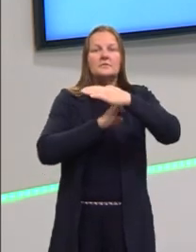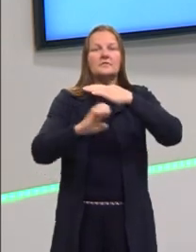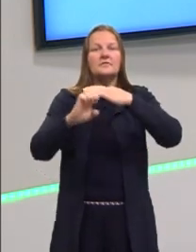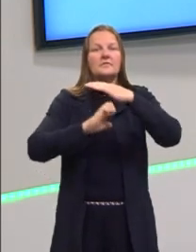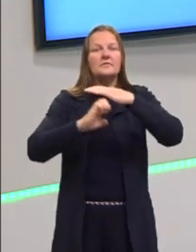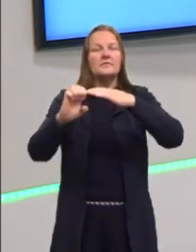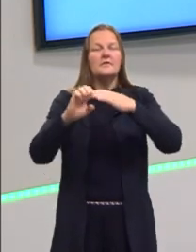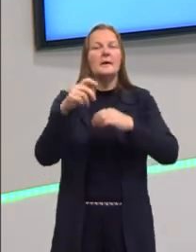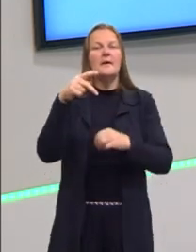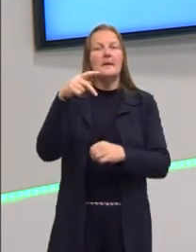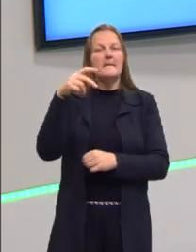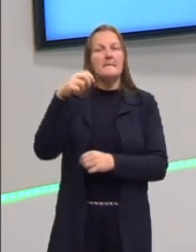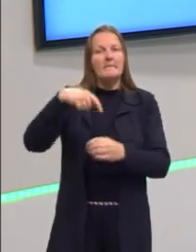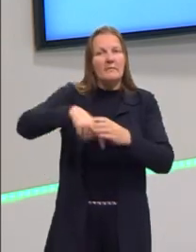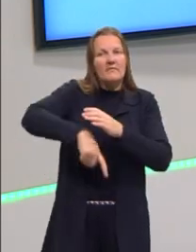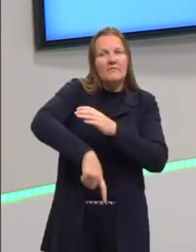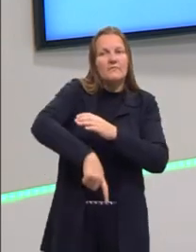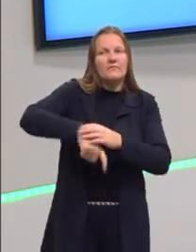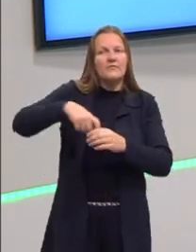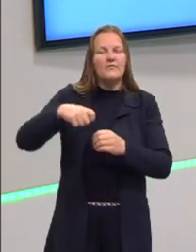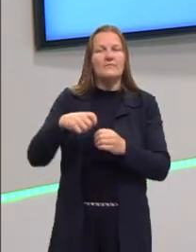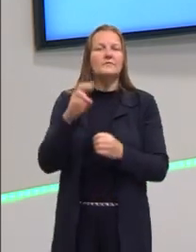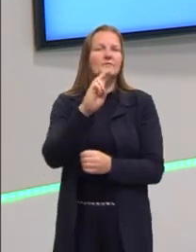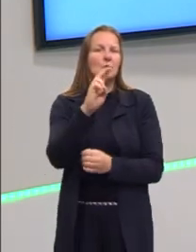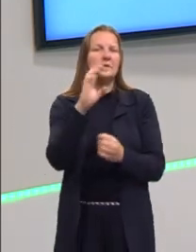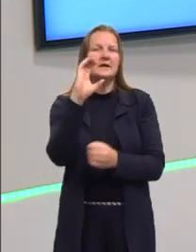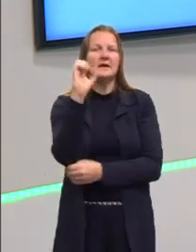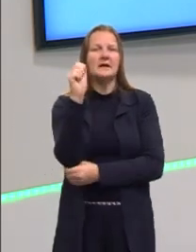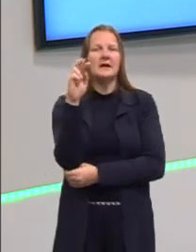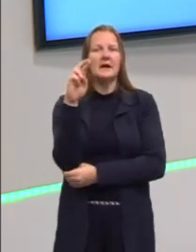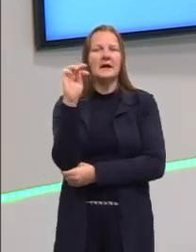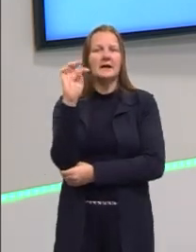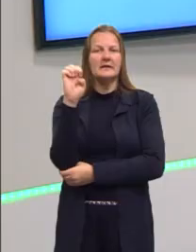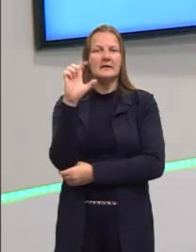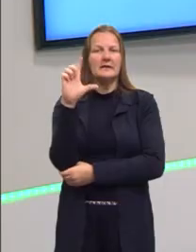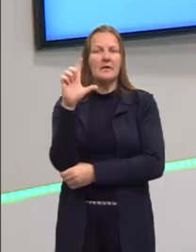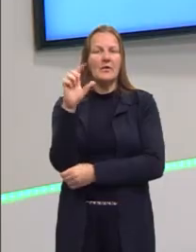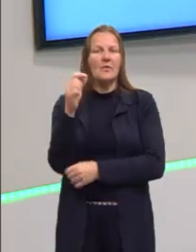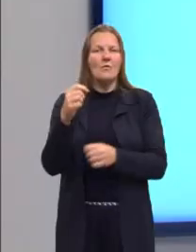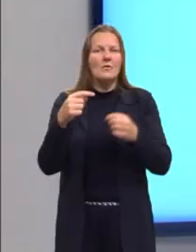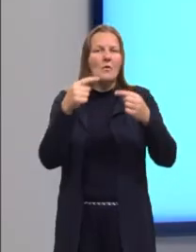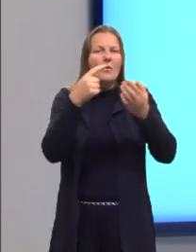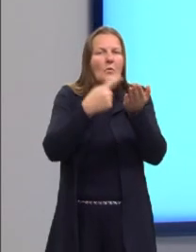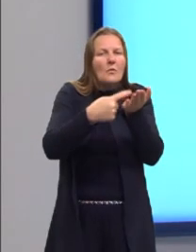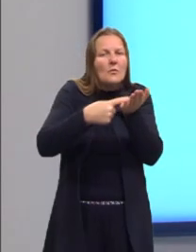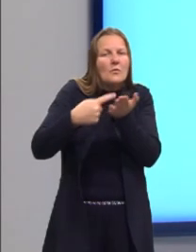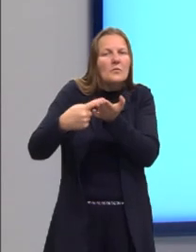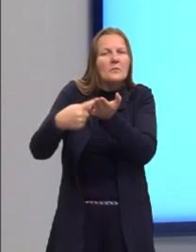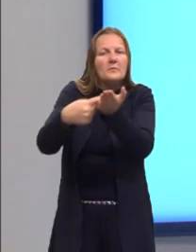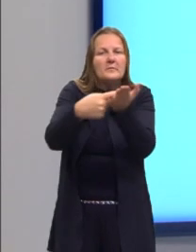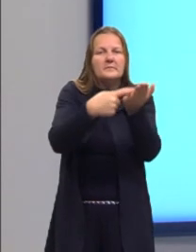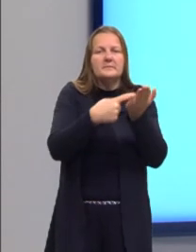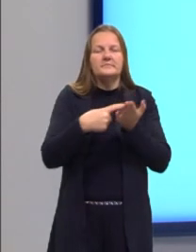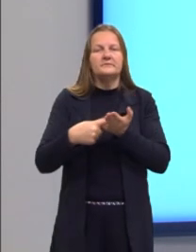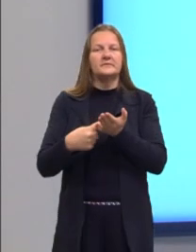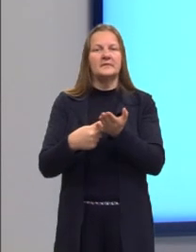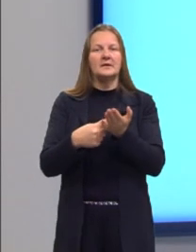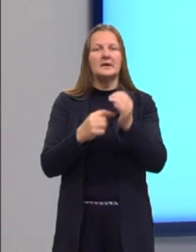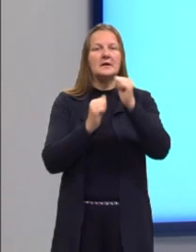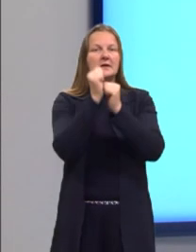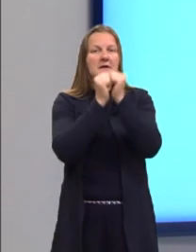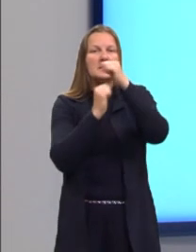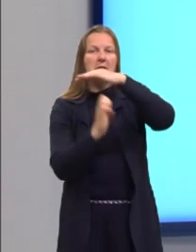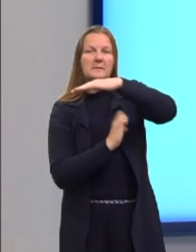seguinte, nós queremos ter um cartel, nós queremos regular para ganhar um pouco mais, porque quem regulava era justamente empresas,